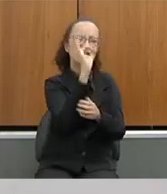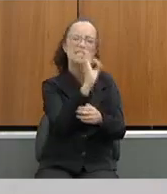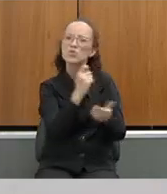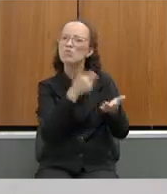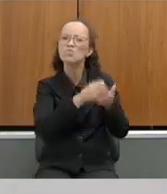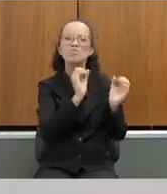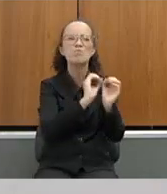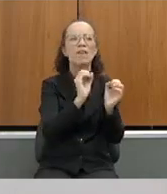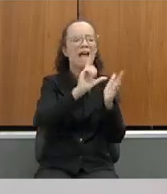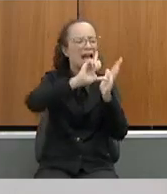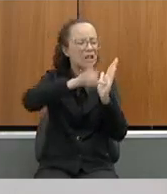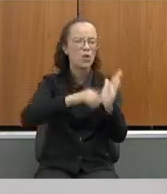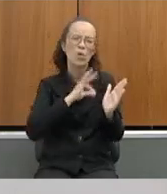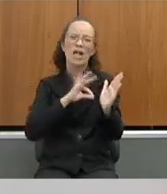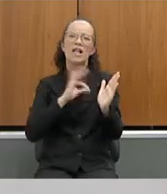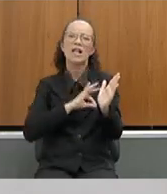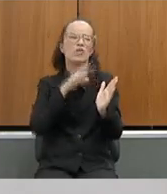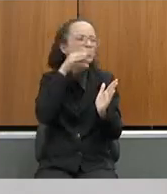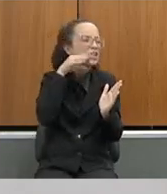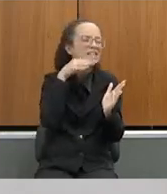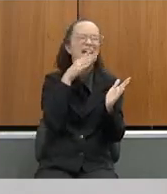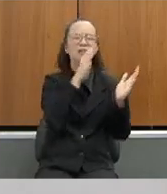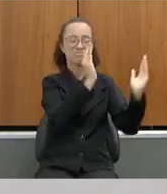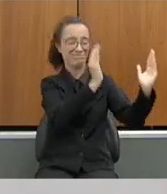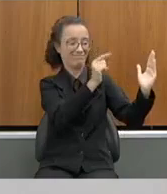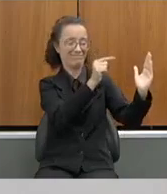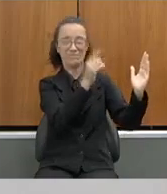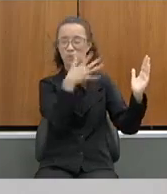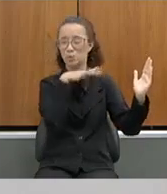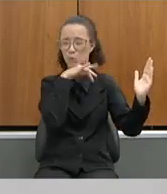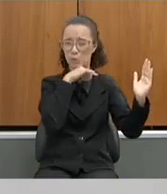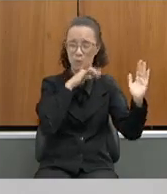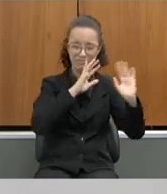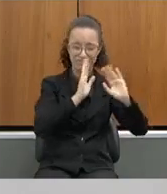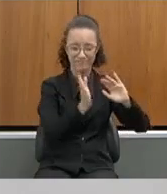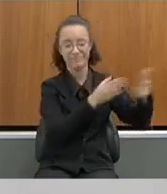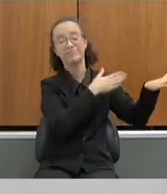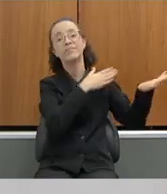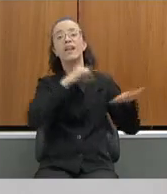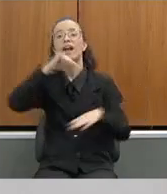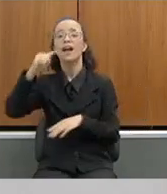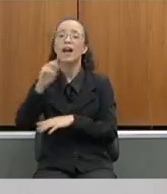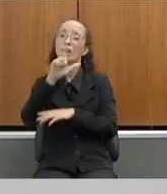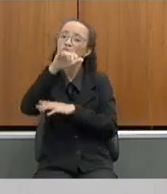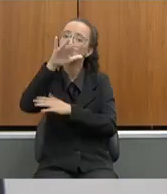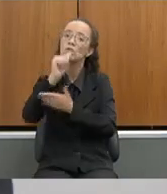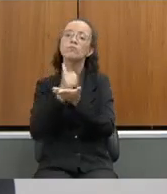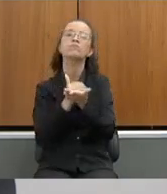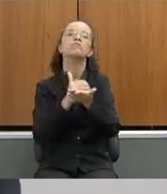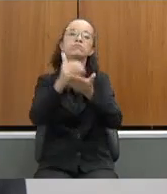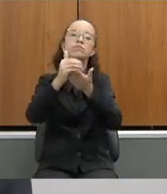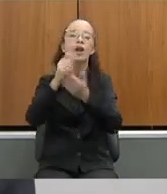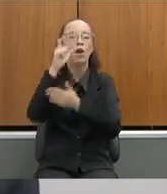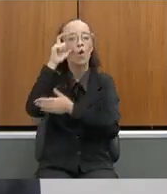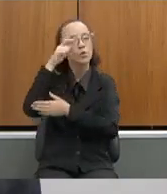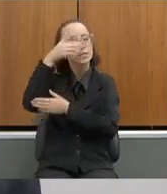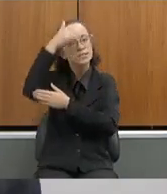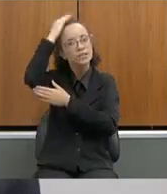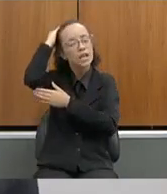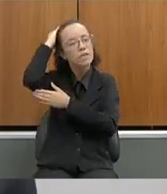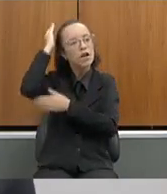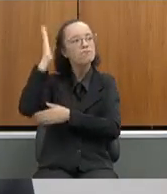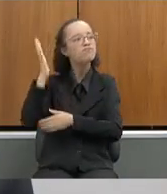funcionários, uma situação bastante terrível. E aí, depois da Júlia Santana, o Zema nos